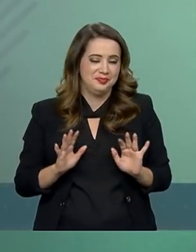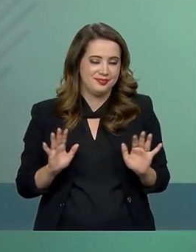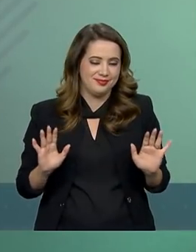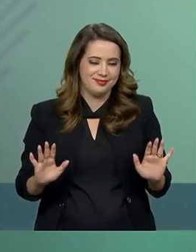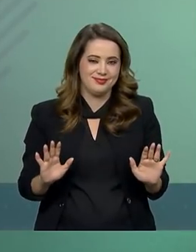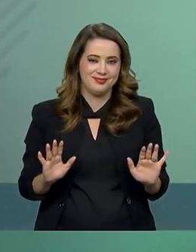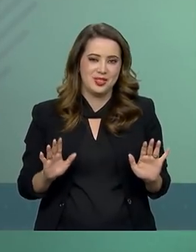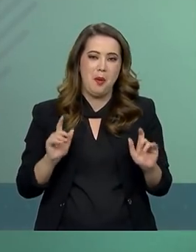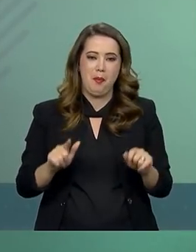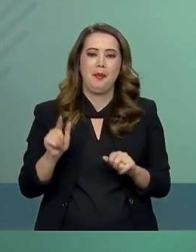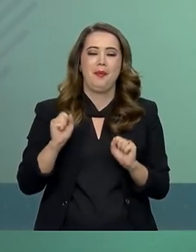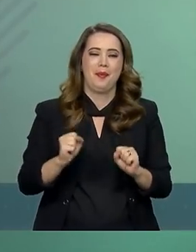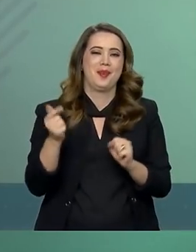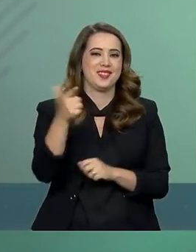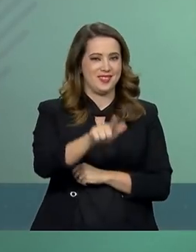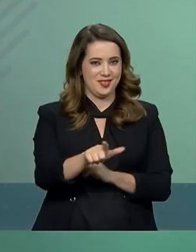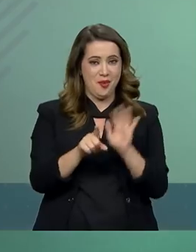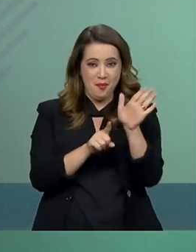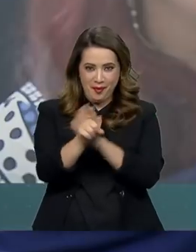Pode repetir?